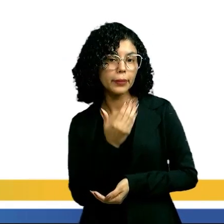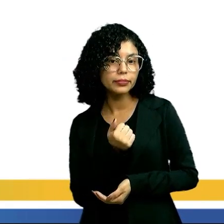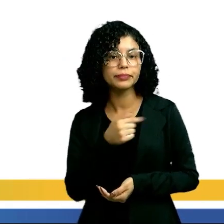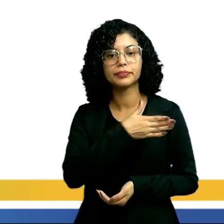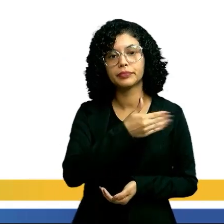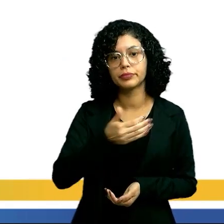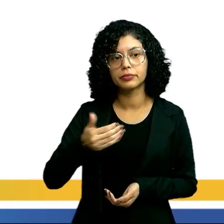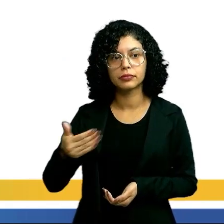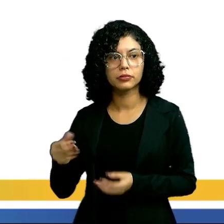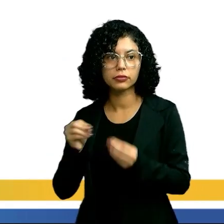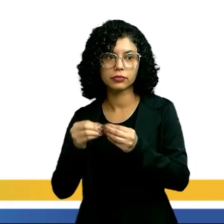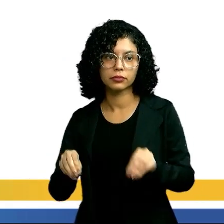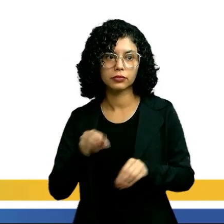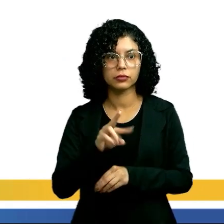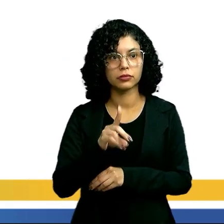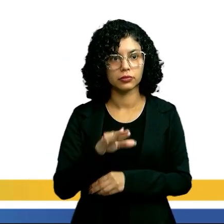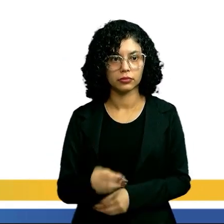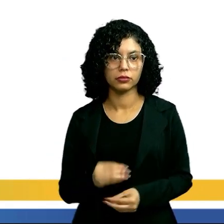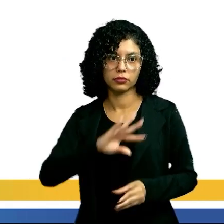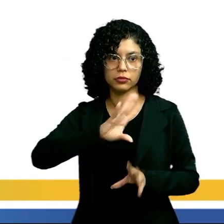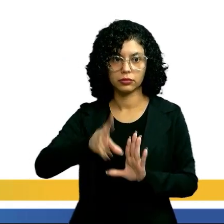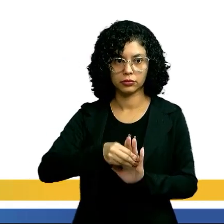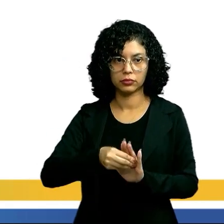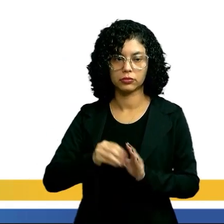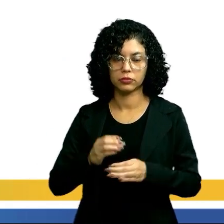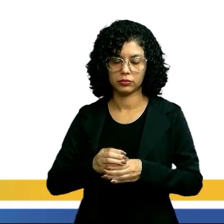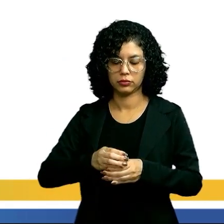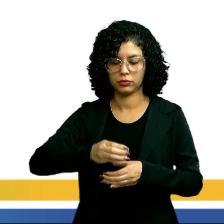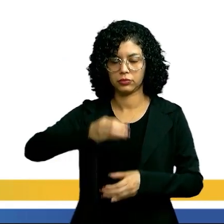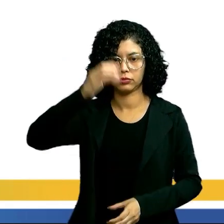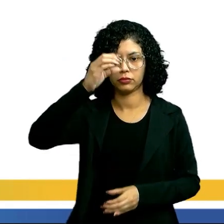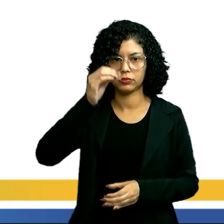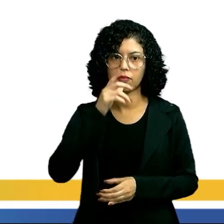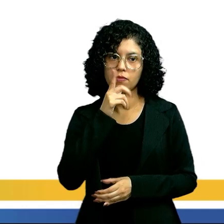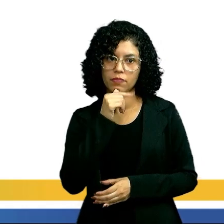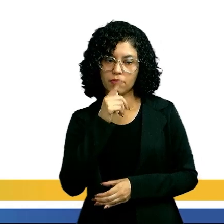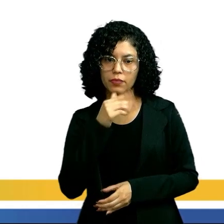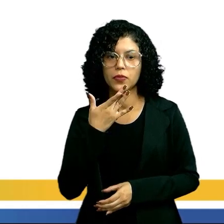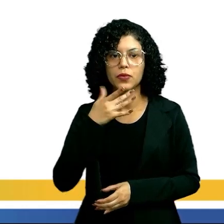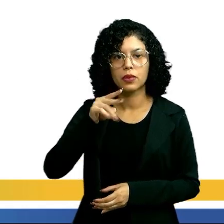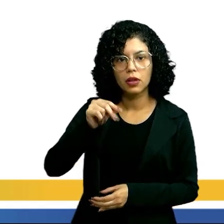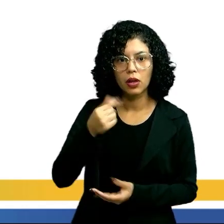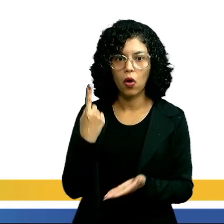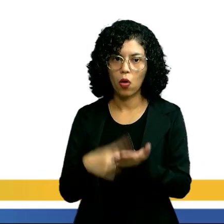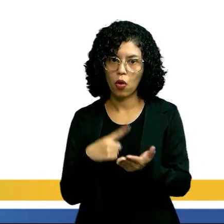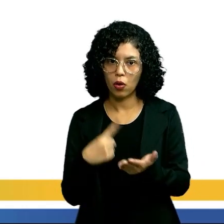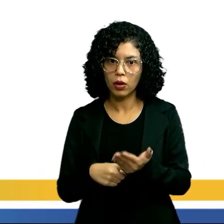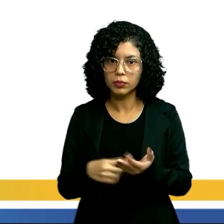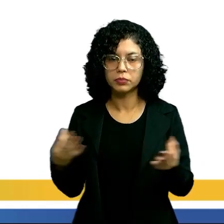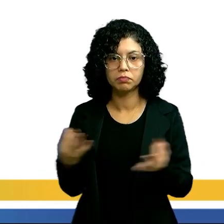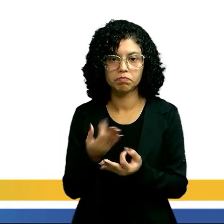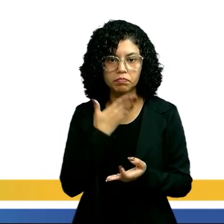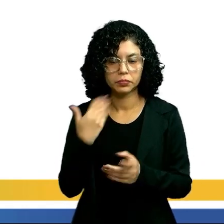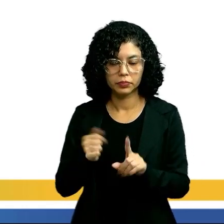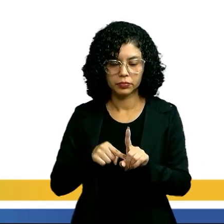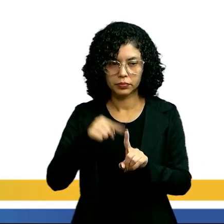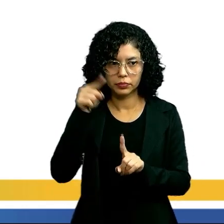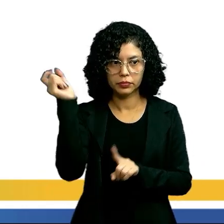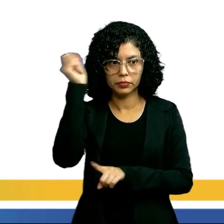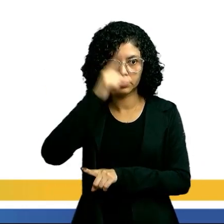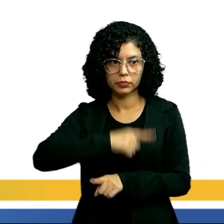Ovos de artêmia são colocados em garrafas com água salgada e sob condições ótimas de temperatura,